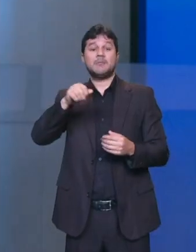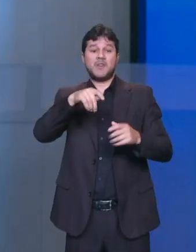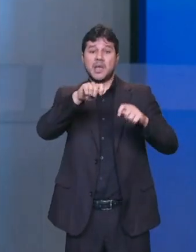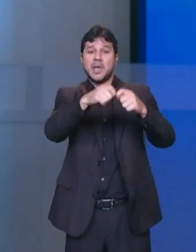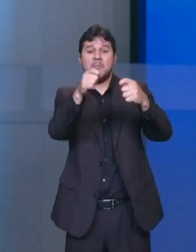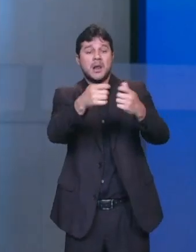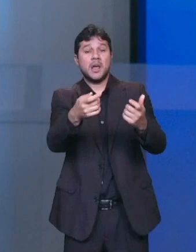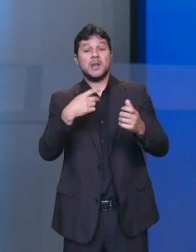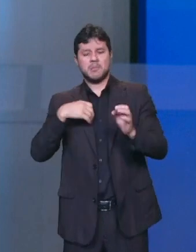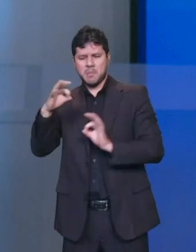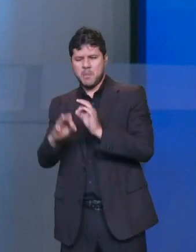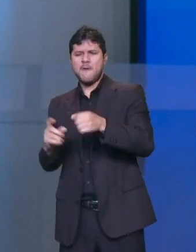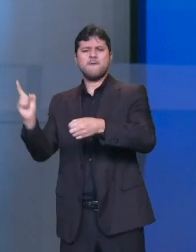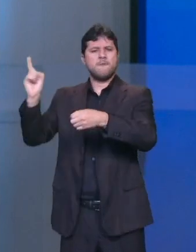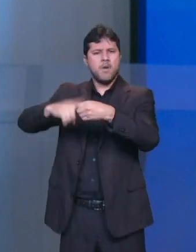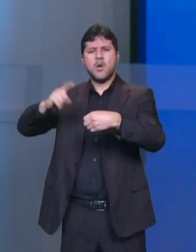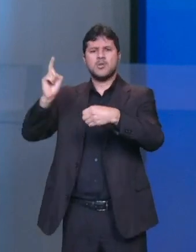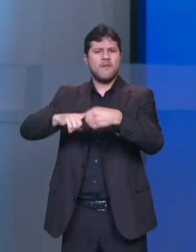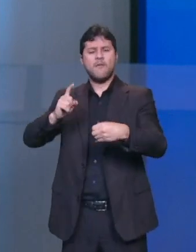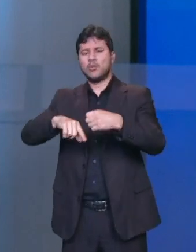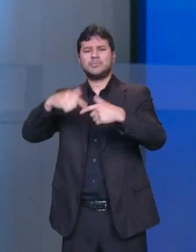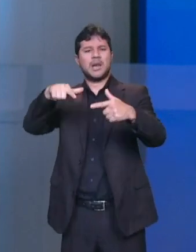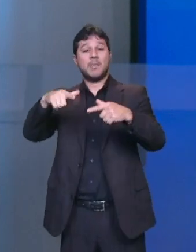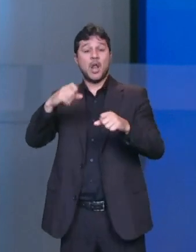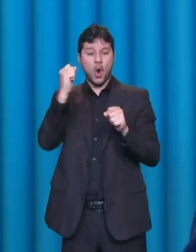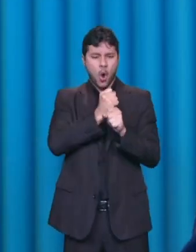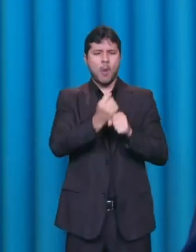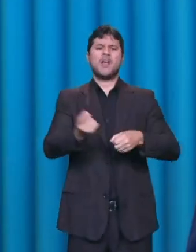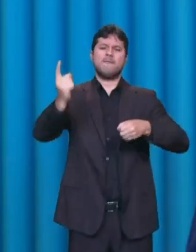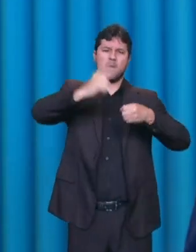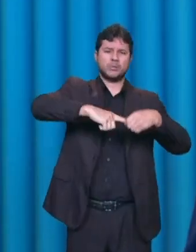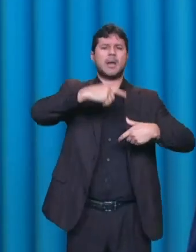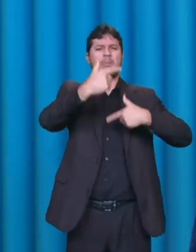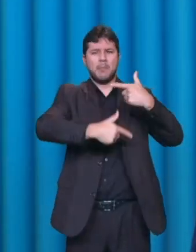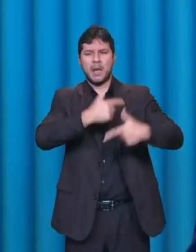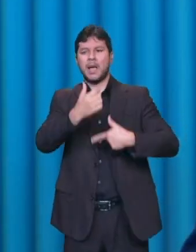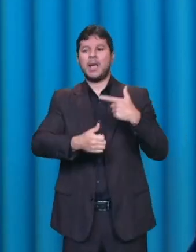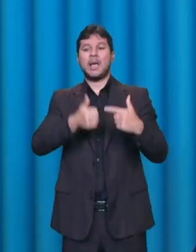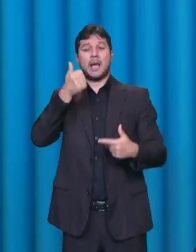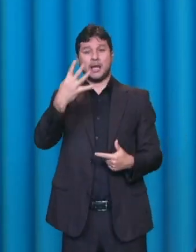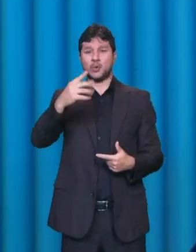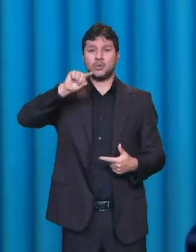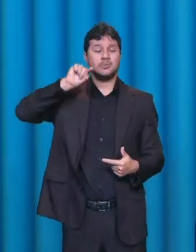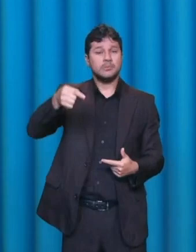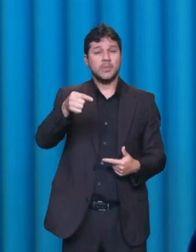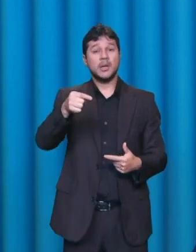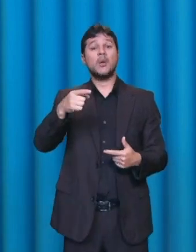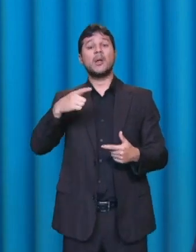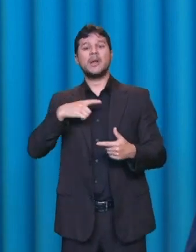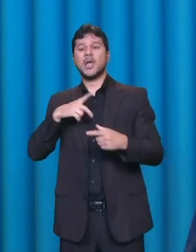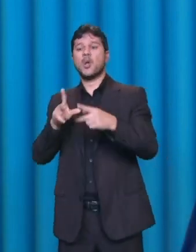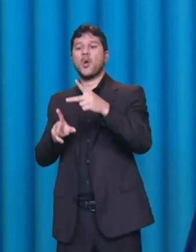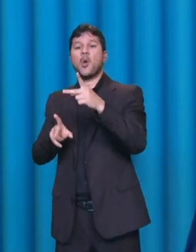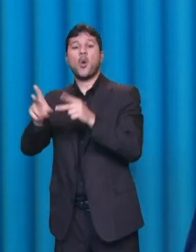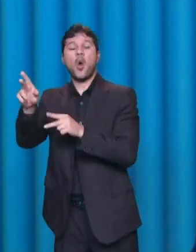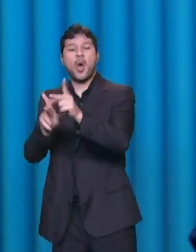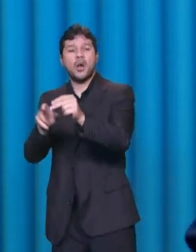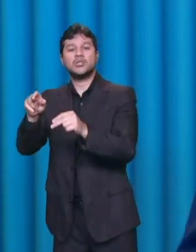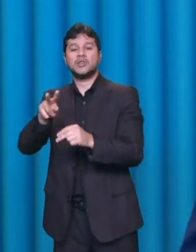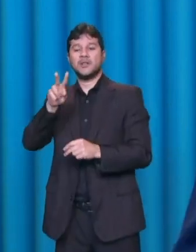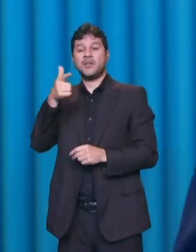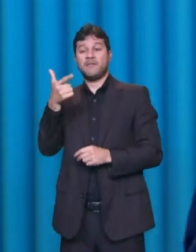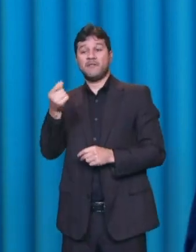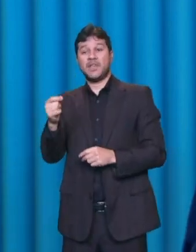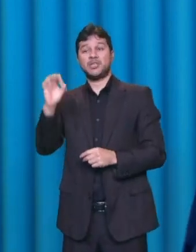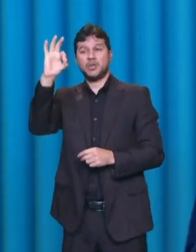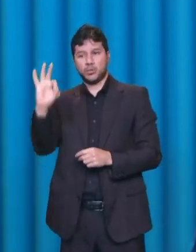massivo programa de emprego retomando 14 mil obras paradas. E o recurso para isso está previsto no corte de 20% de